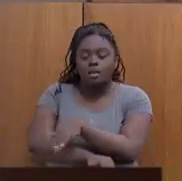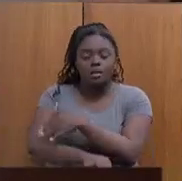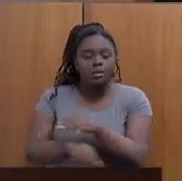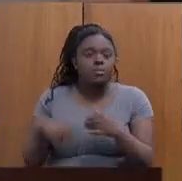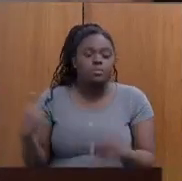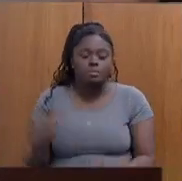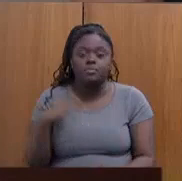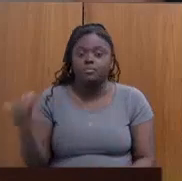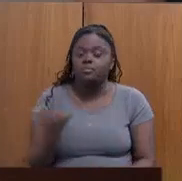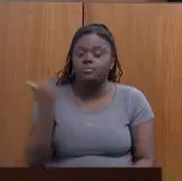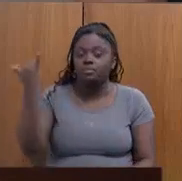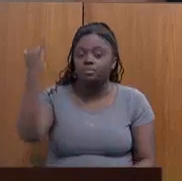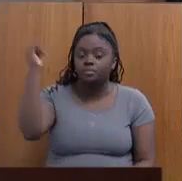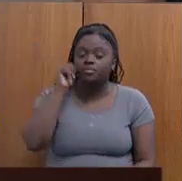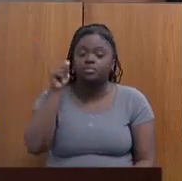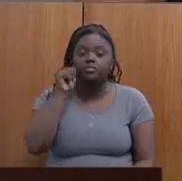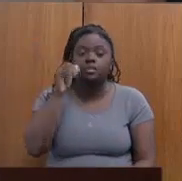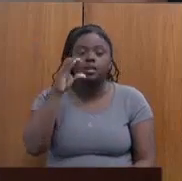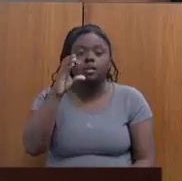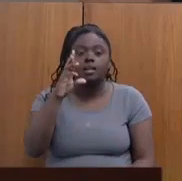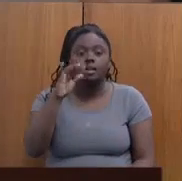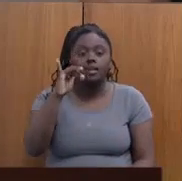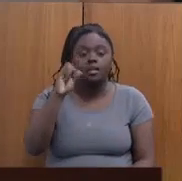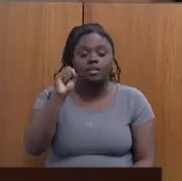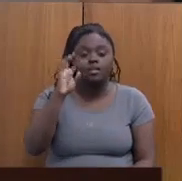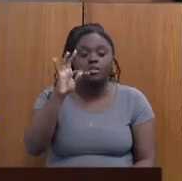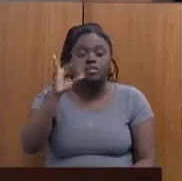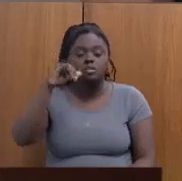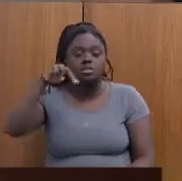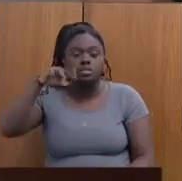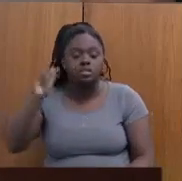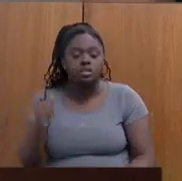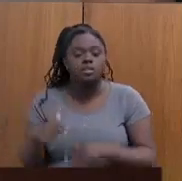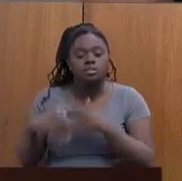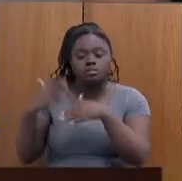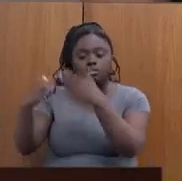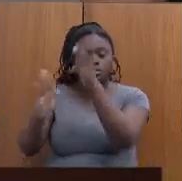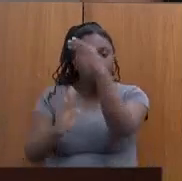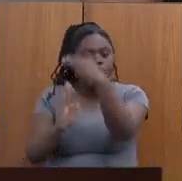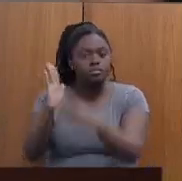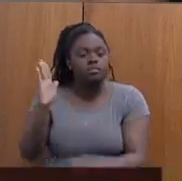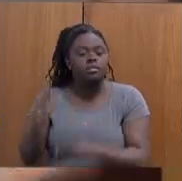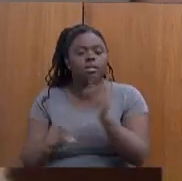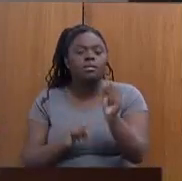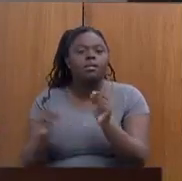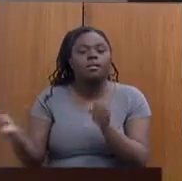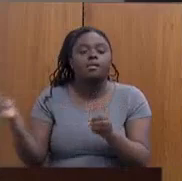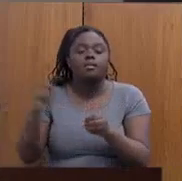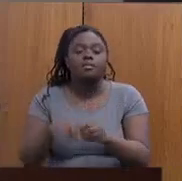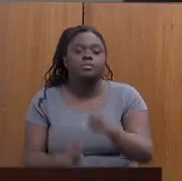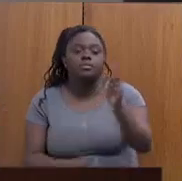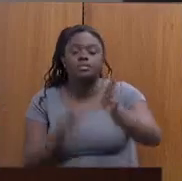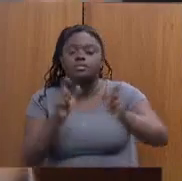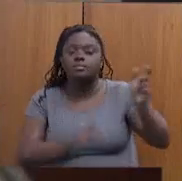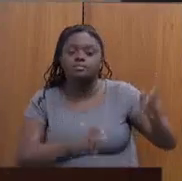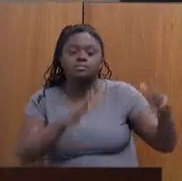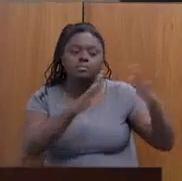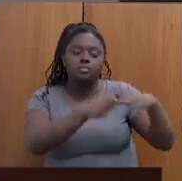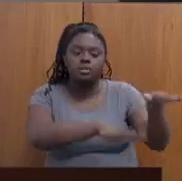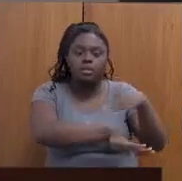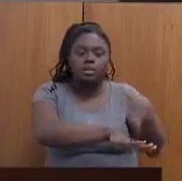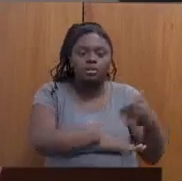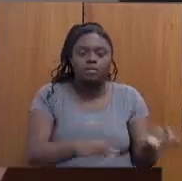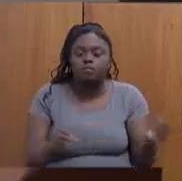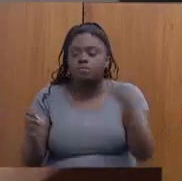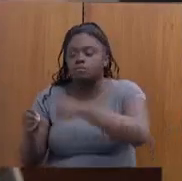que a irmã Cristina está desenvolvendo uma metodologia, uma metodologia de retorno às pessoas em população de rua para casa